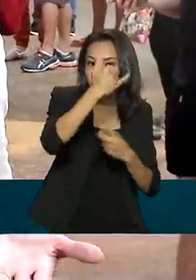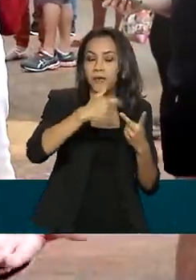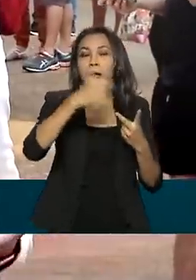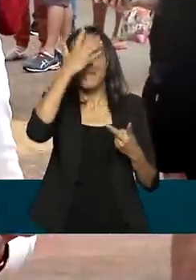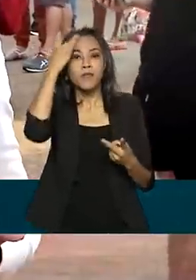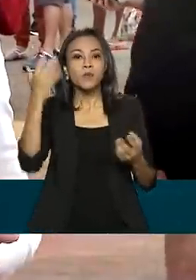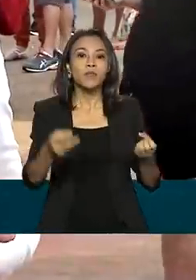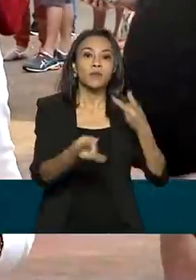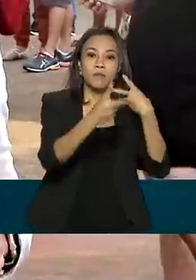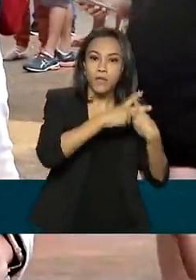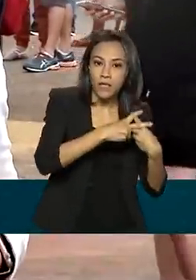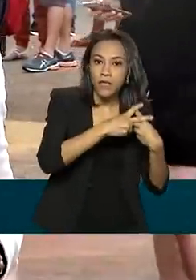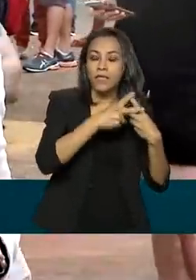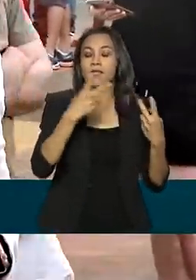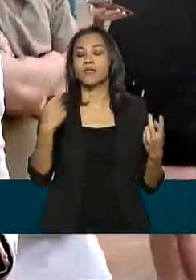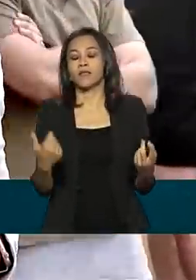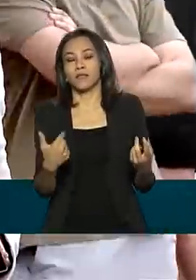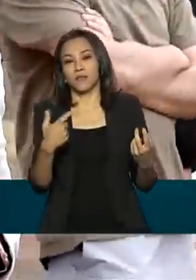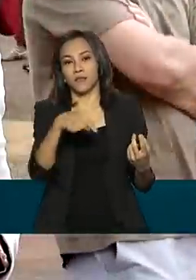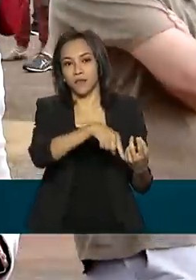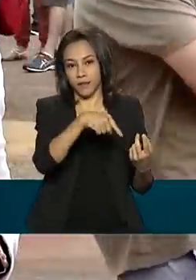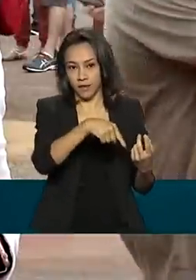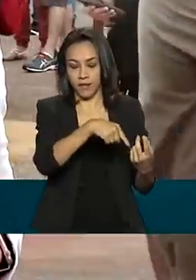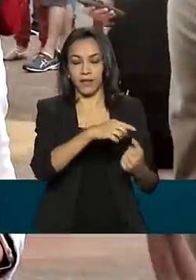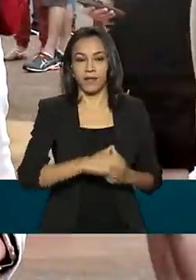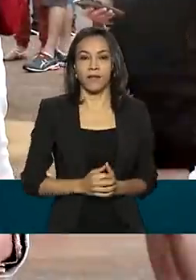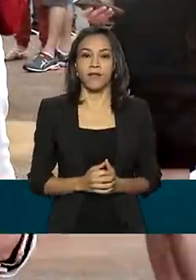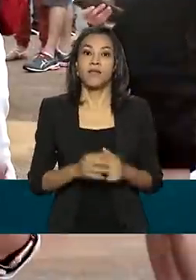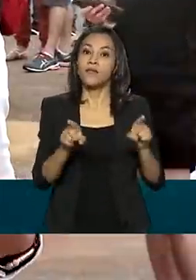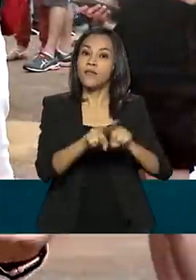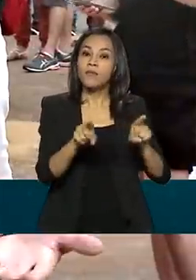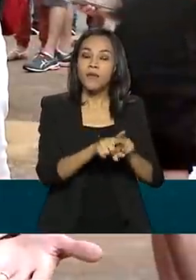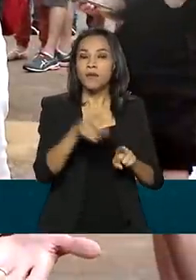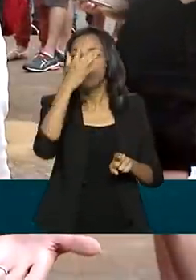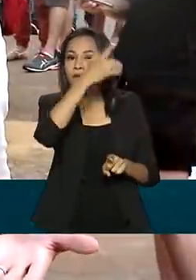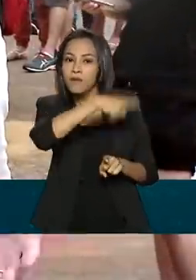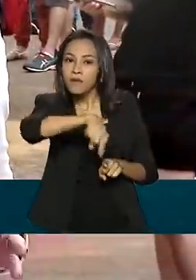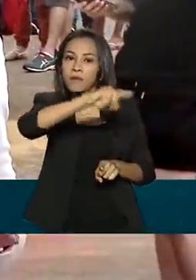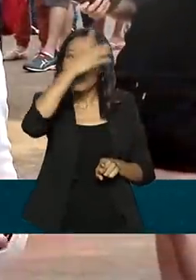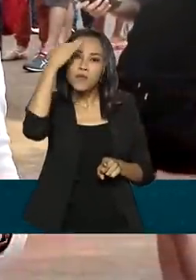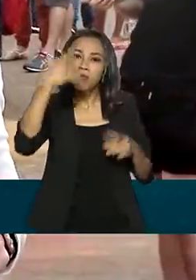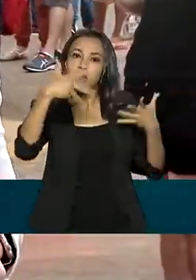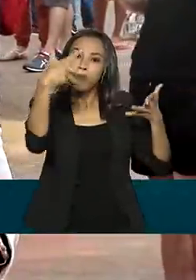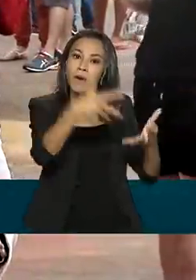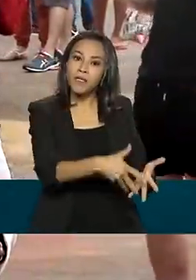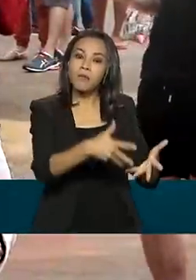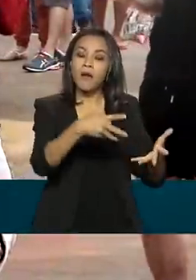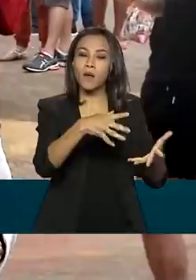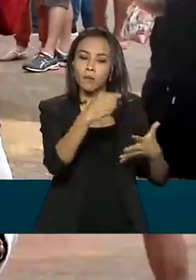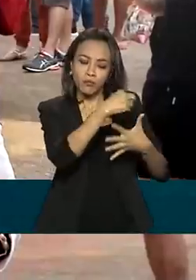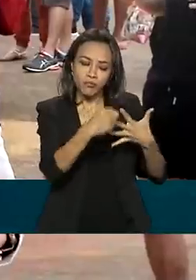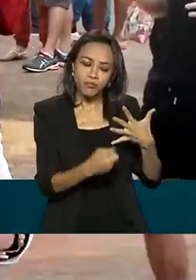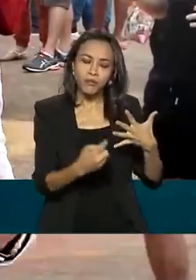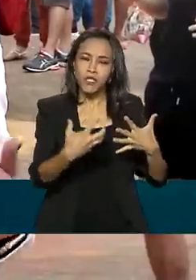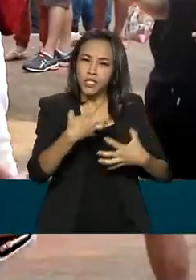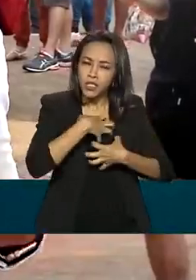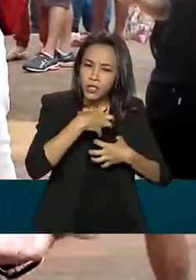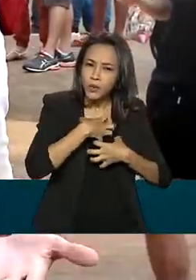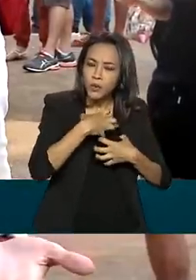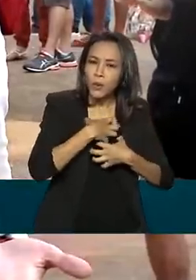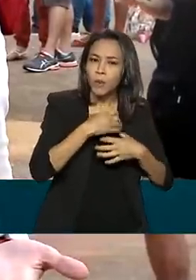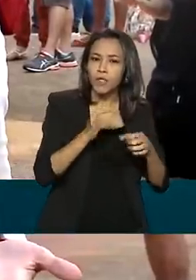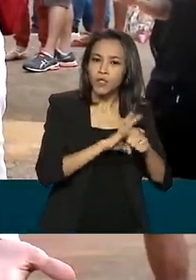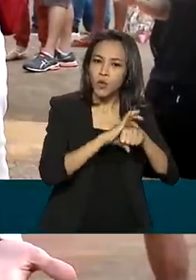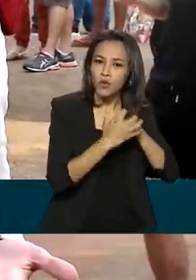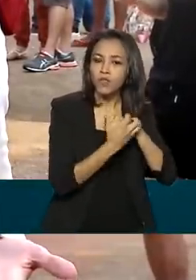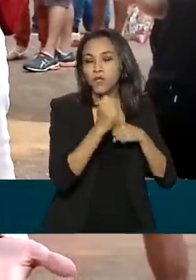liberdade e jovens sob medidas socioeducativas e para os participantes que apresentaram sintomas de Covid-19 ou de outras